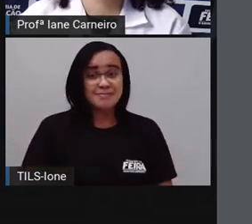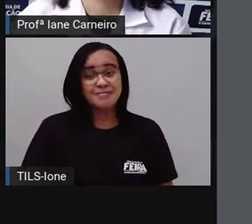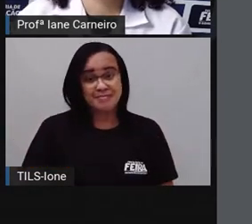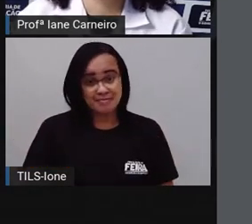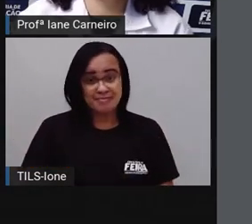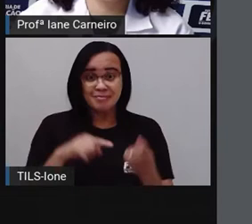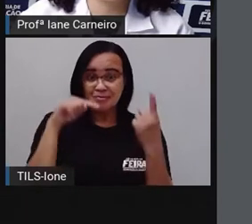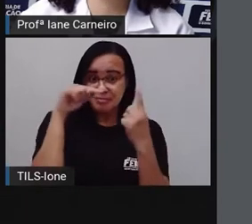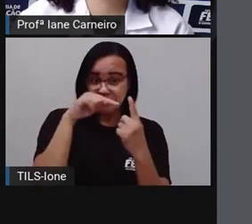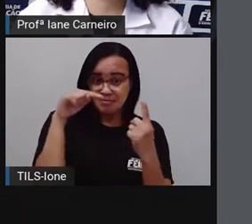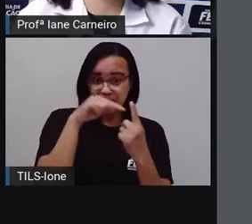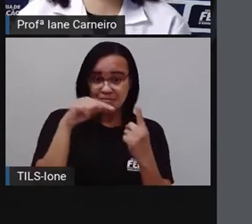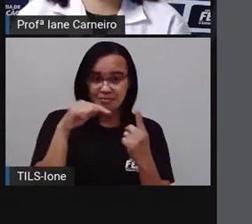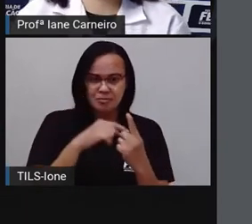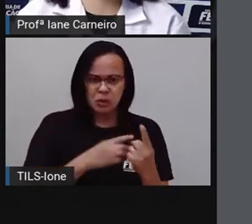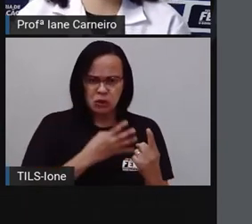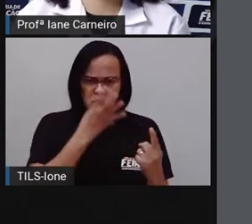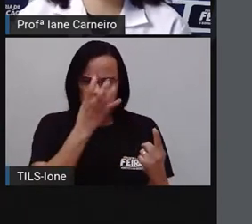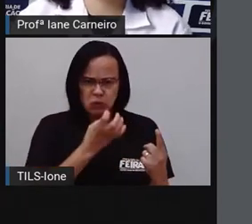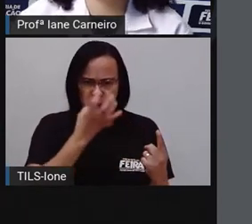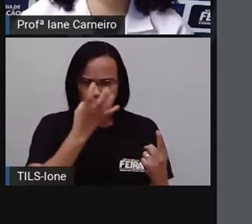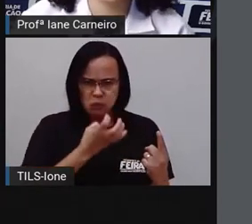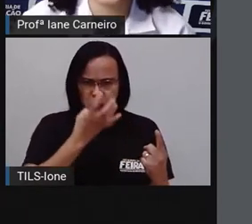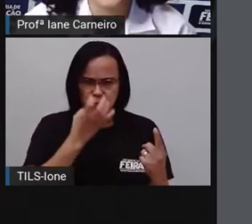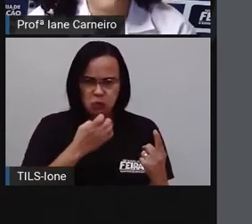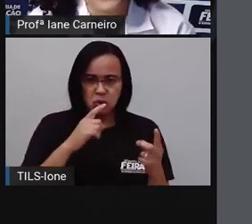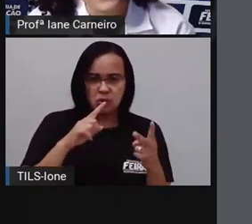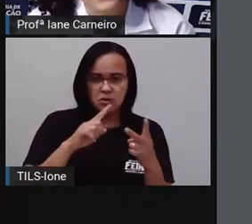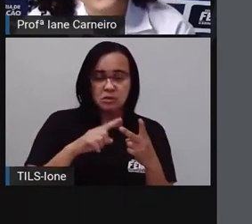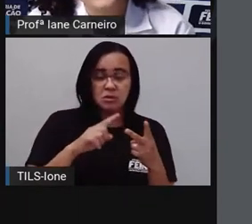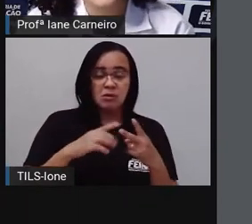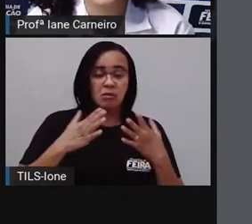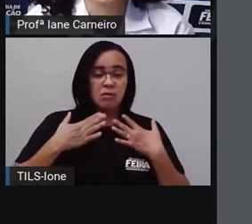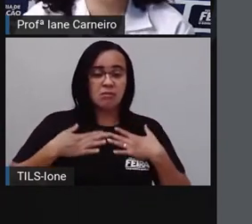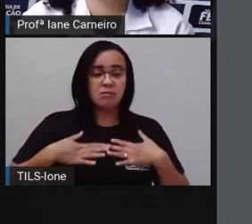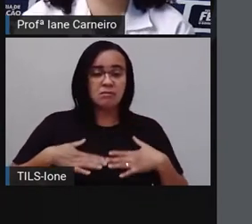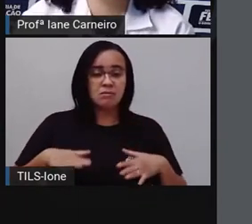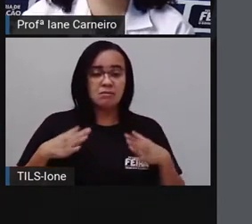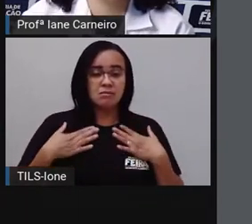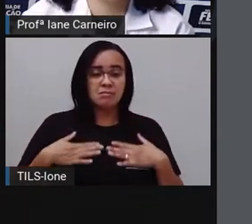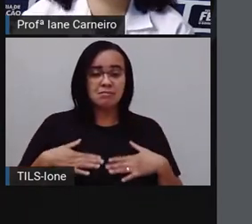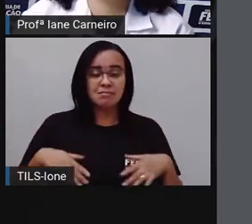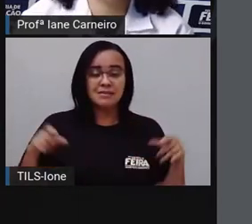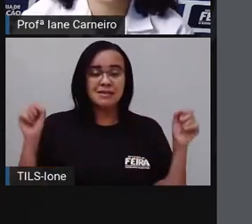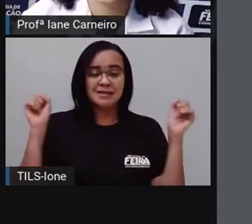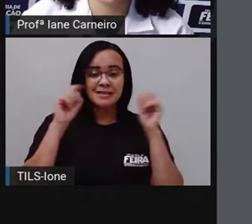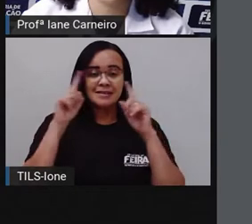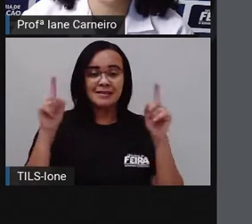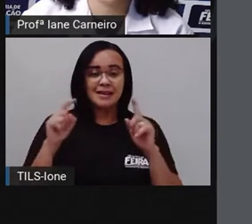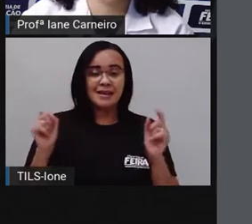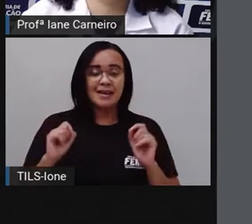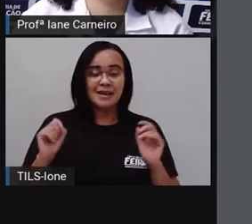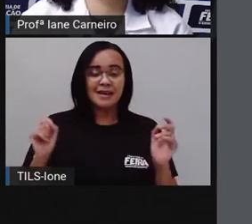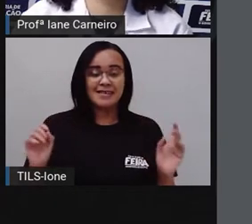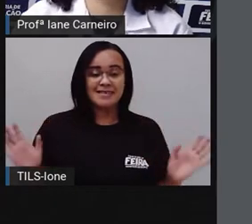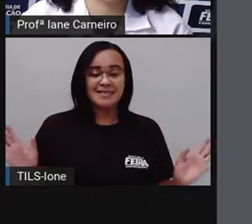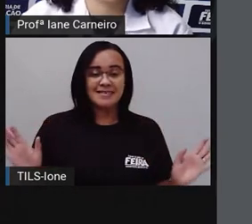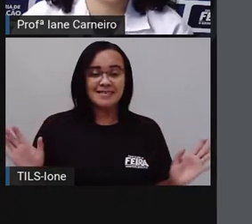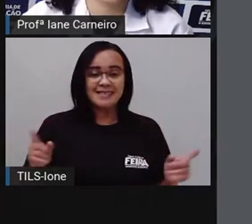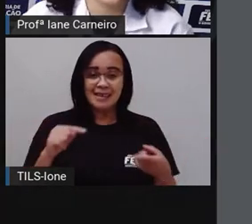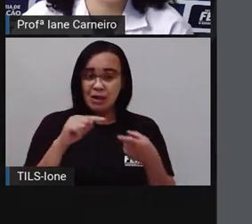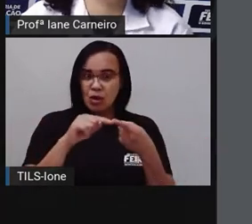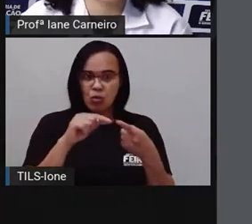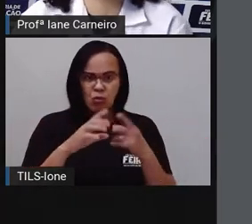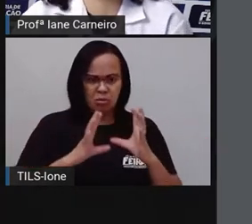Um é enfesado, outro é pacato. Um é briguento, outro